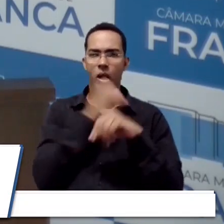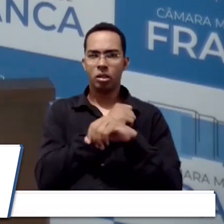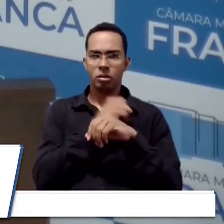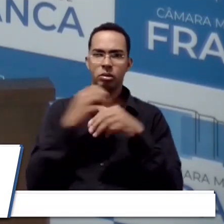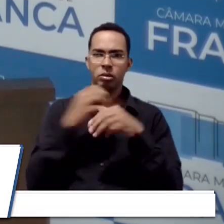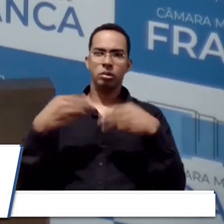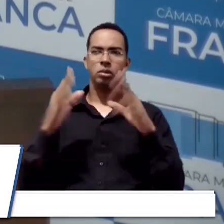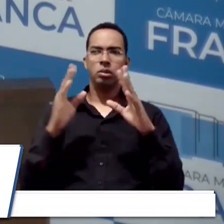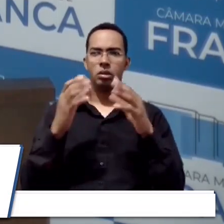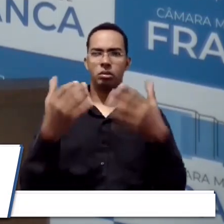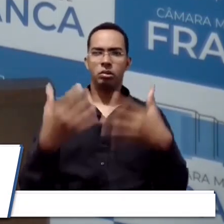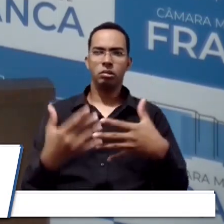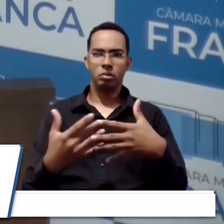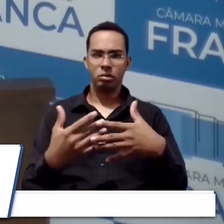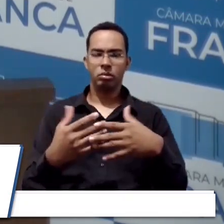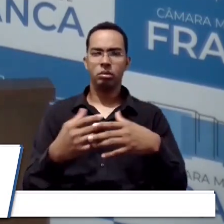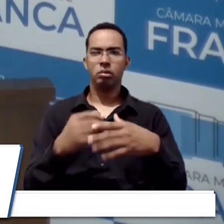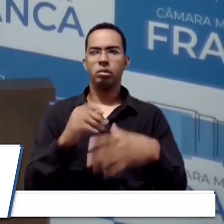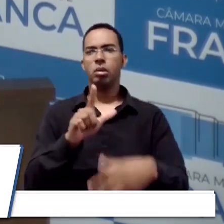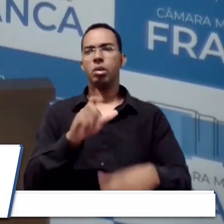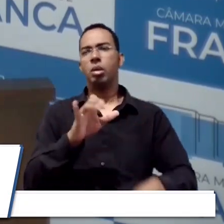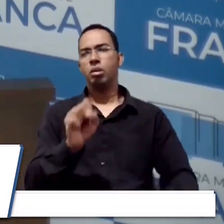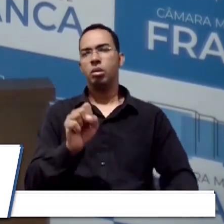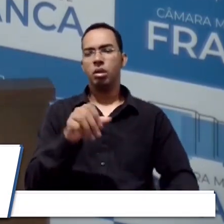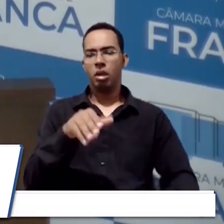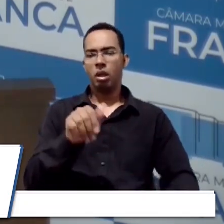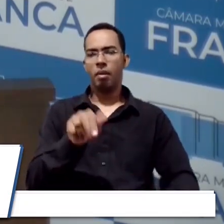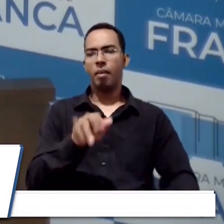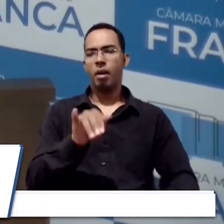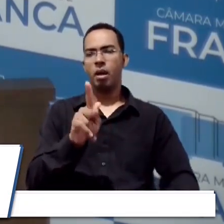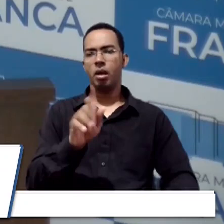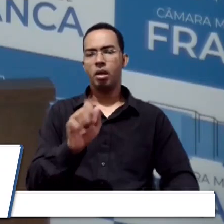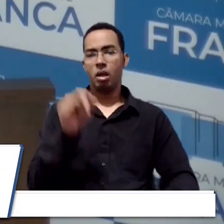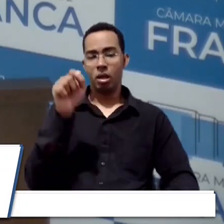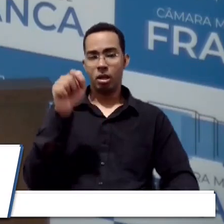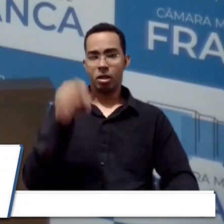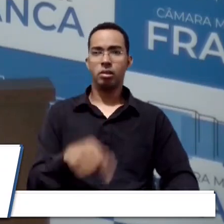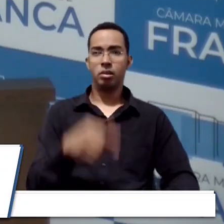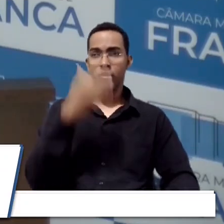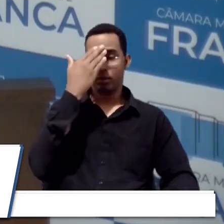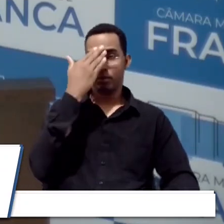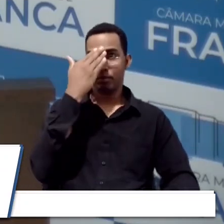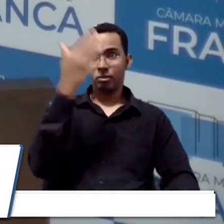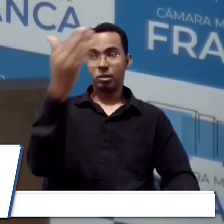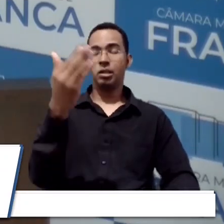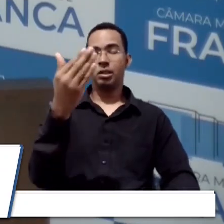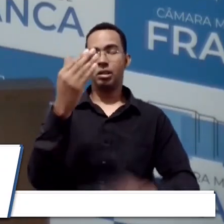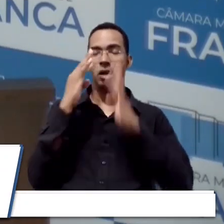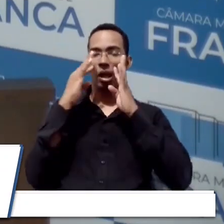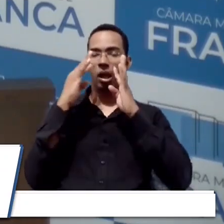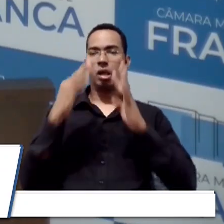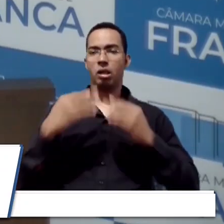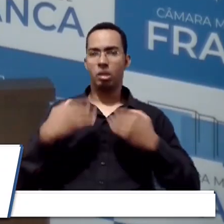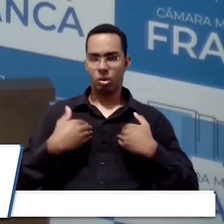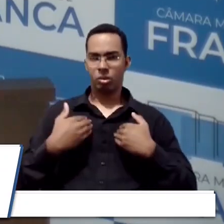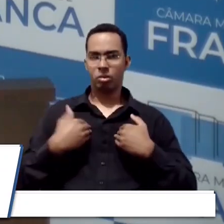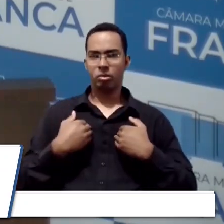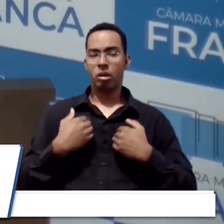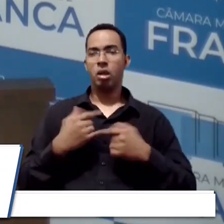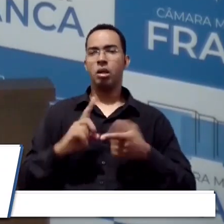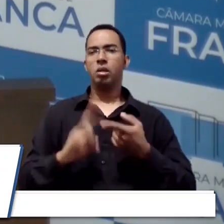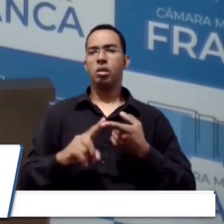já disse, o ministro Luiz Marinho, a quem eu quero publicamente aqui agradecer a atenção, que nós fomos, além